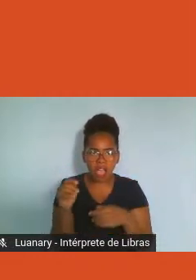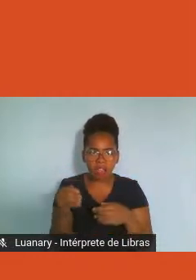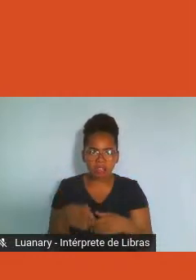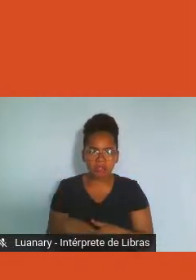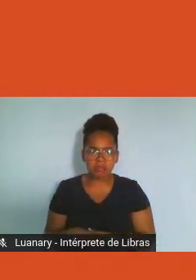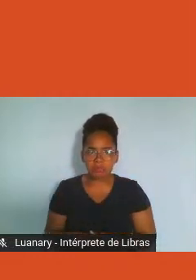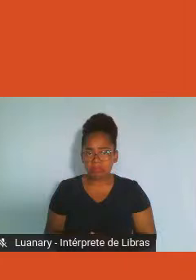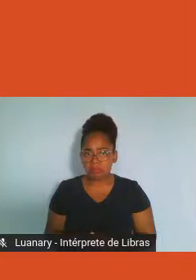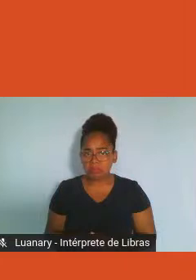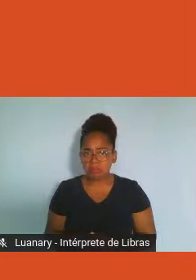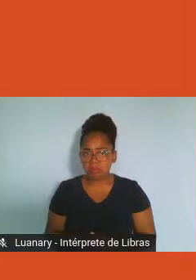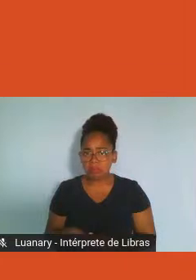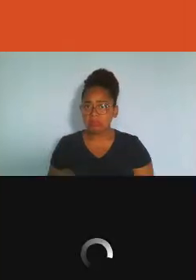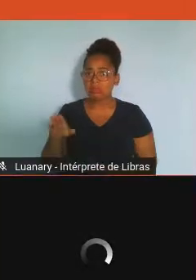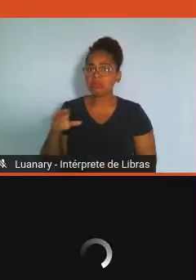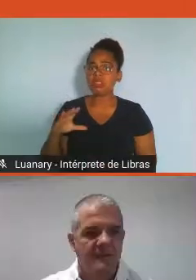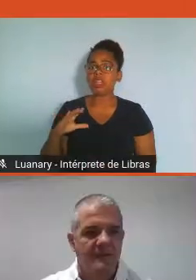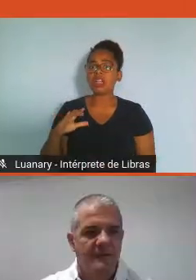Tudo bem, Cláudio?